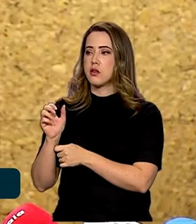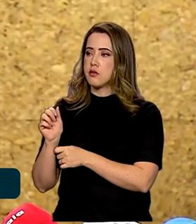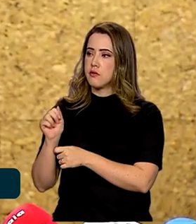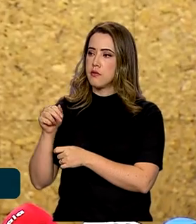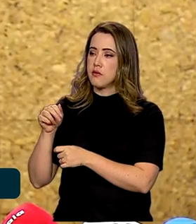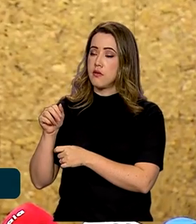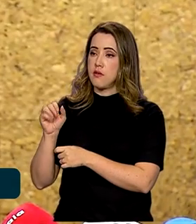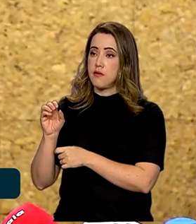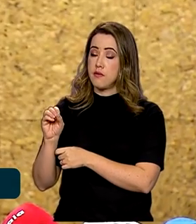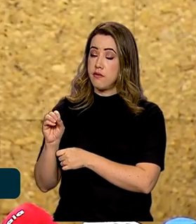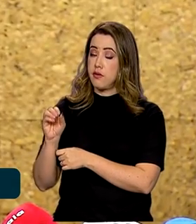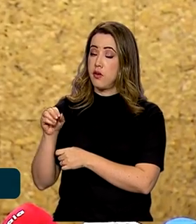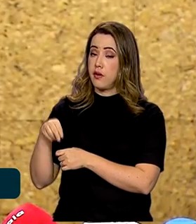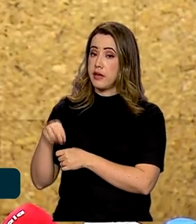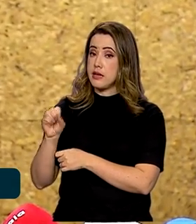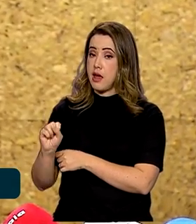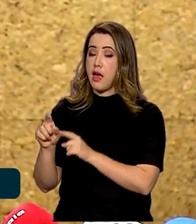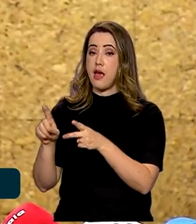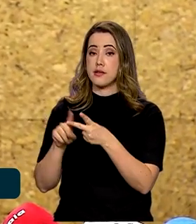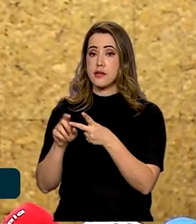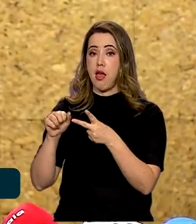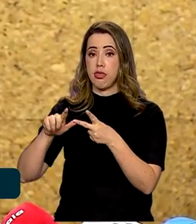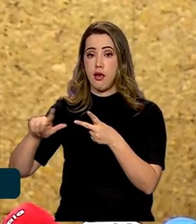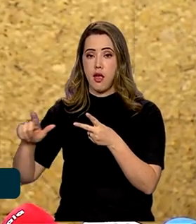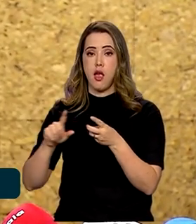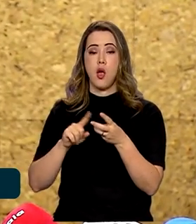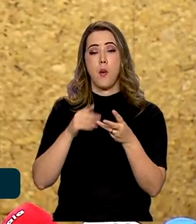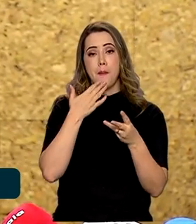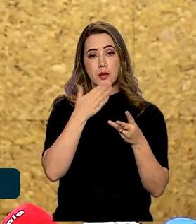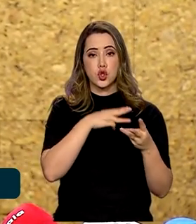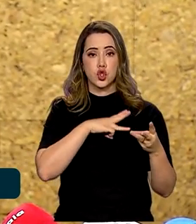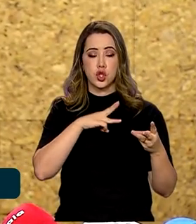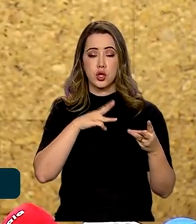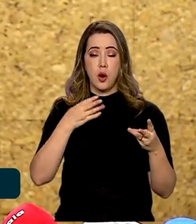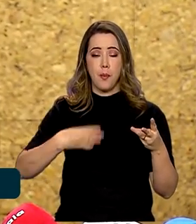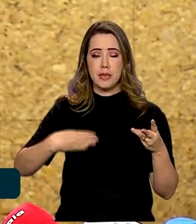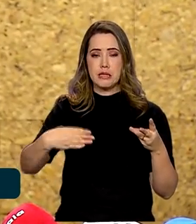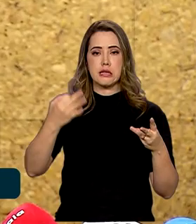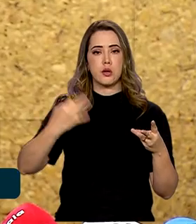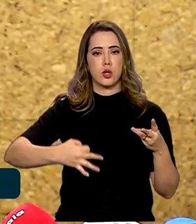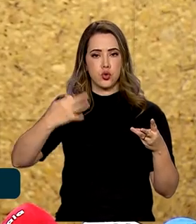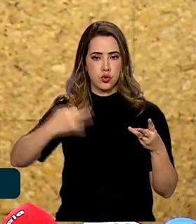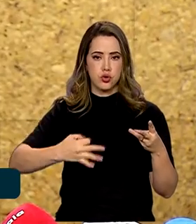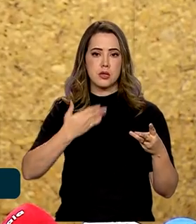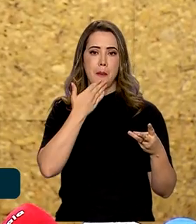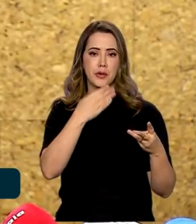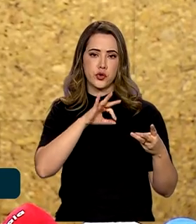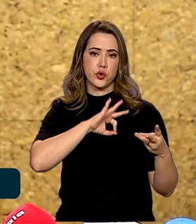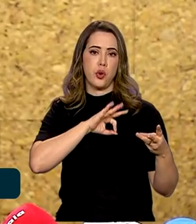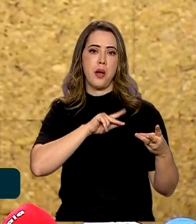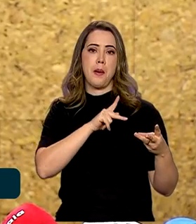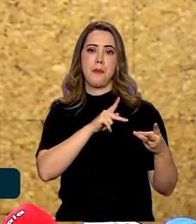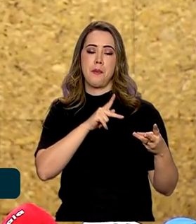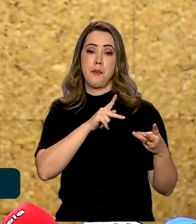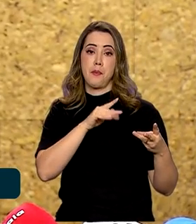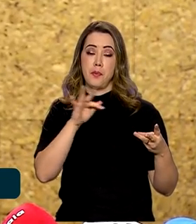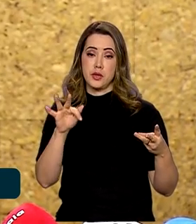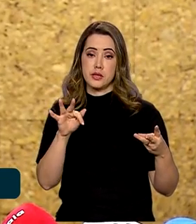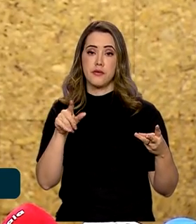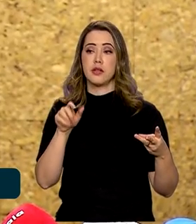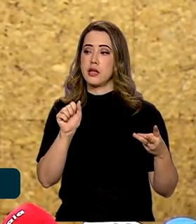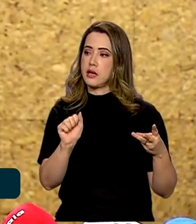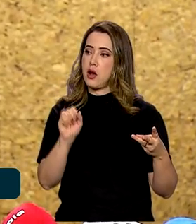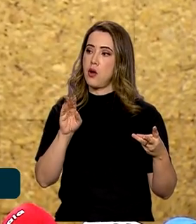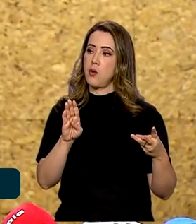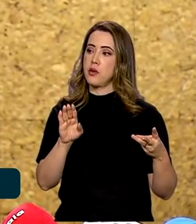nossas vinculadas, eu estou oficiando o Ministério da Justiça. Então, vamos encaminhar tanto a Polícia Federal quanto a ABIN a instauração de